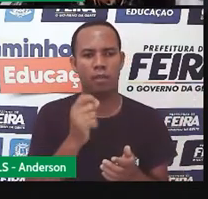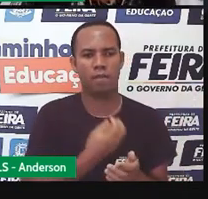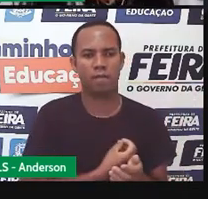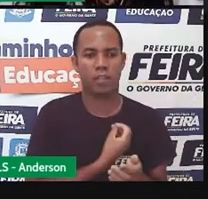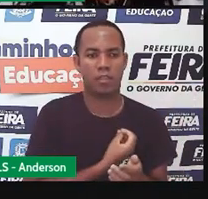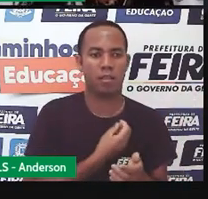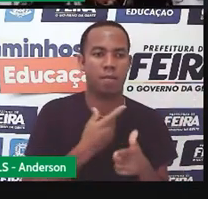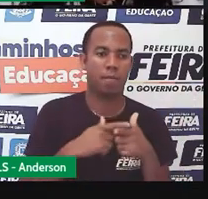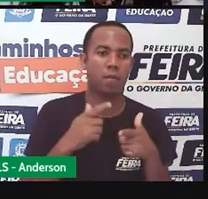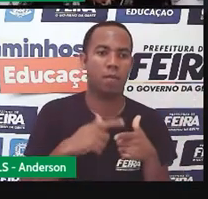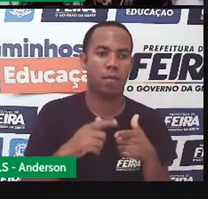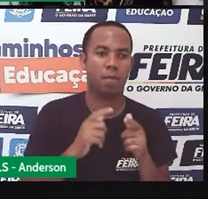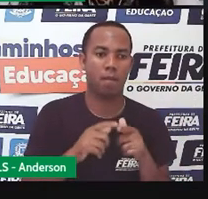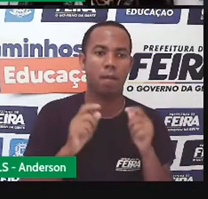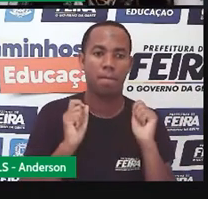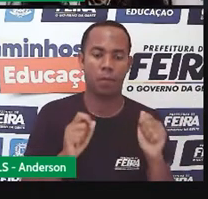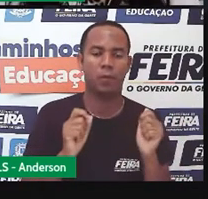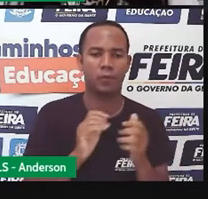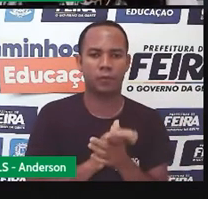de acidentes.